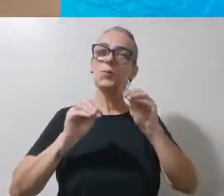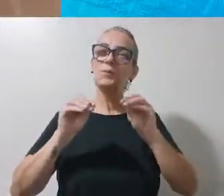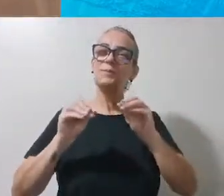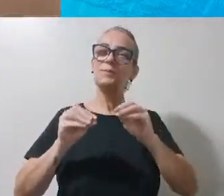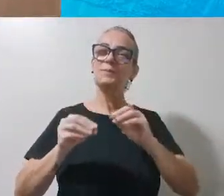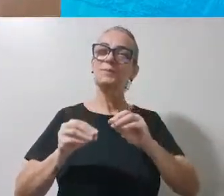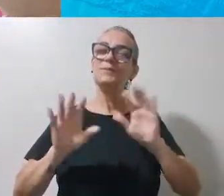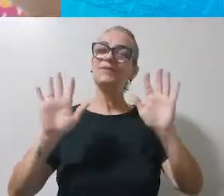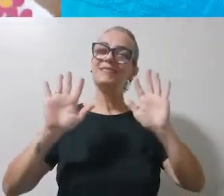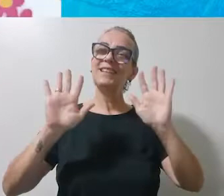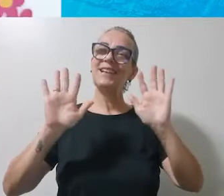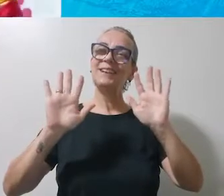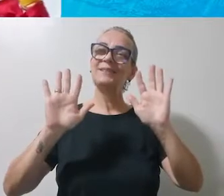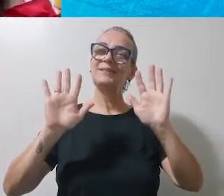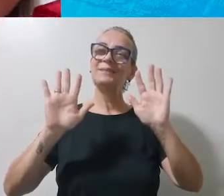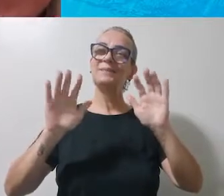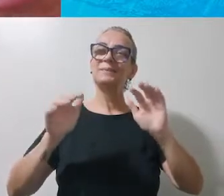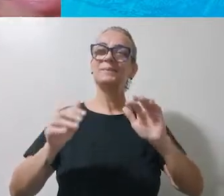Tchau.